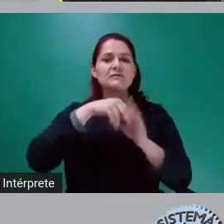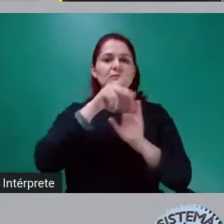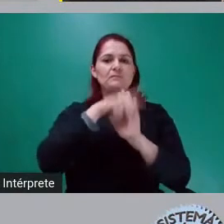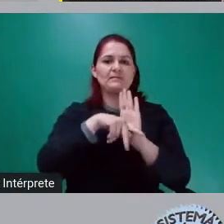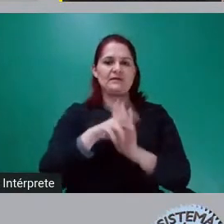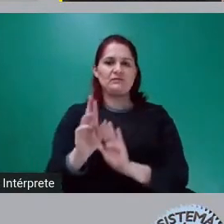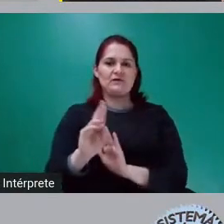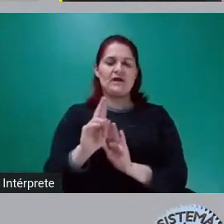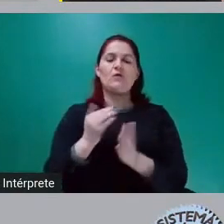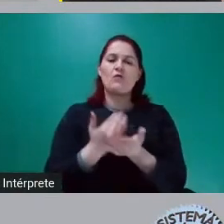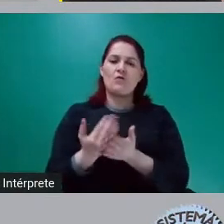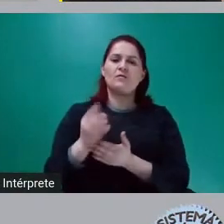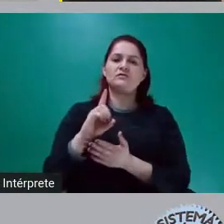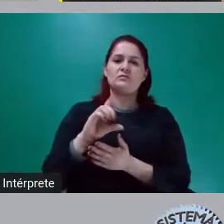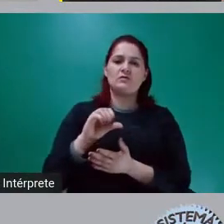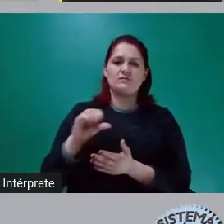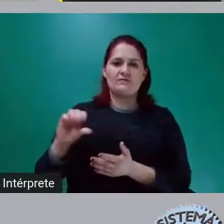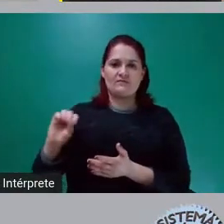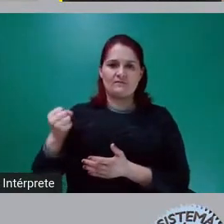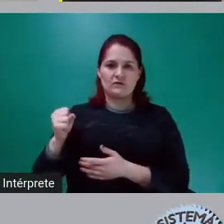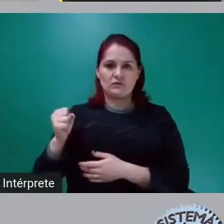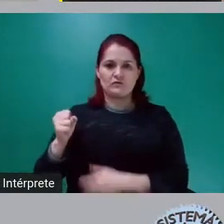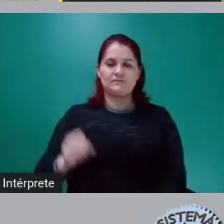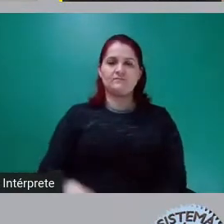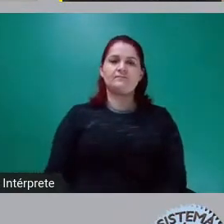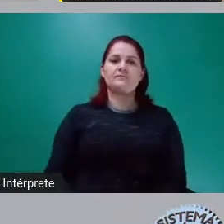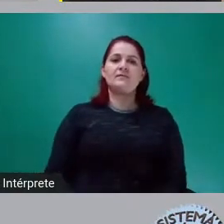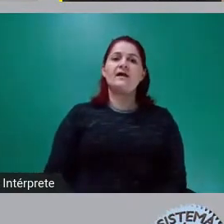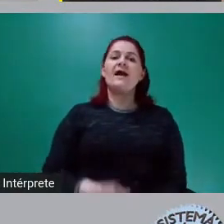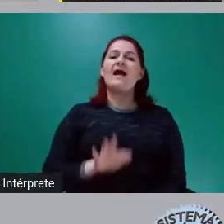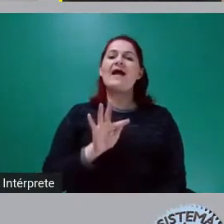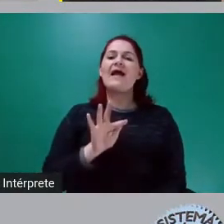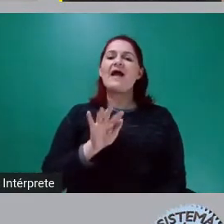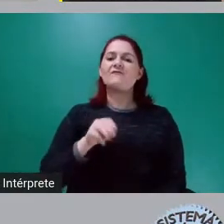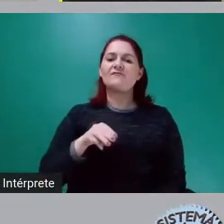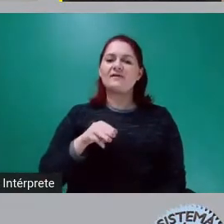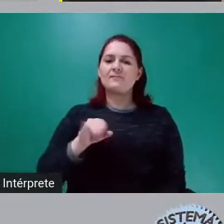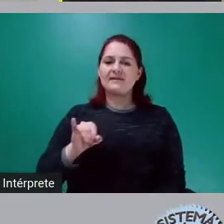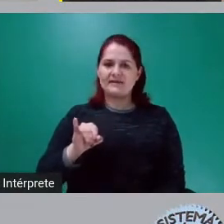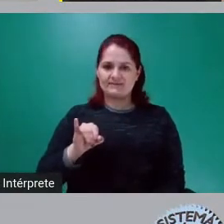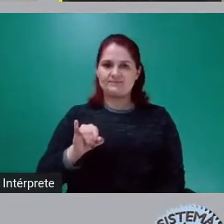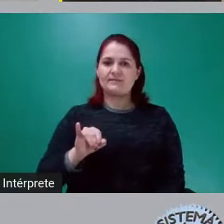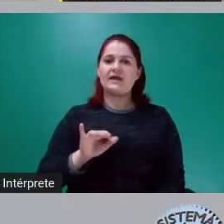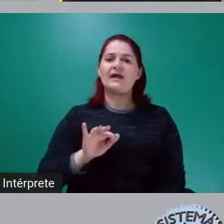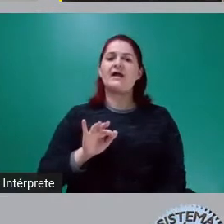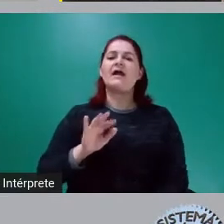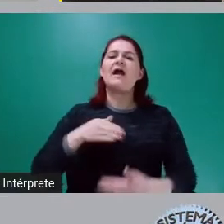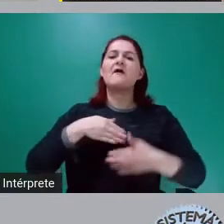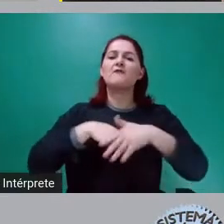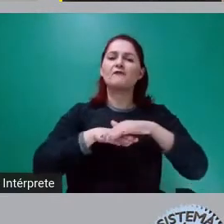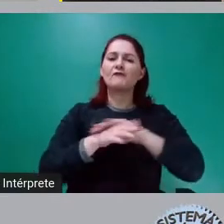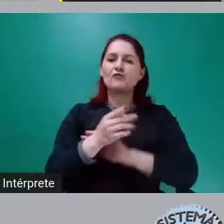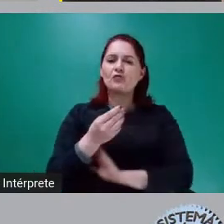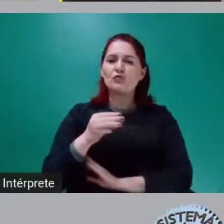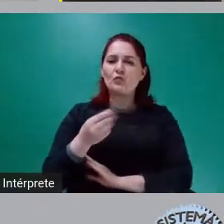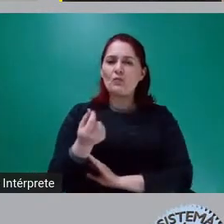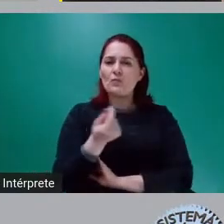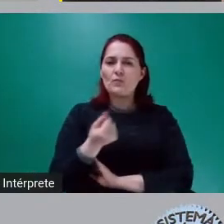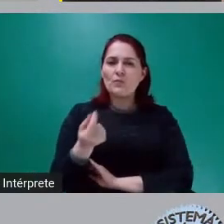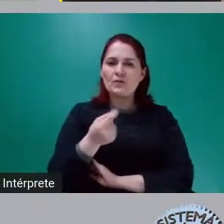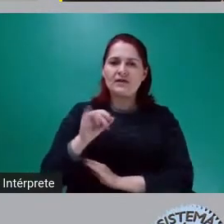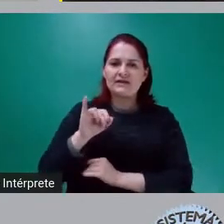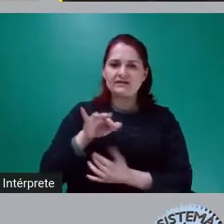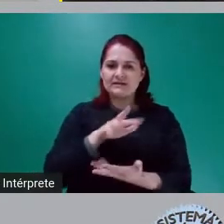98, o EFMI veio no Brasil, prestou dinheiro, fez a tutela e falou, agora isso aqui vai funcionar no regime